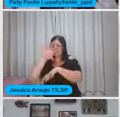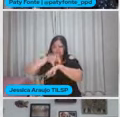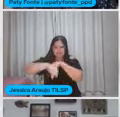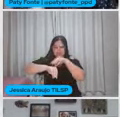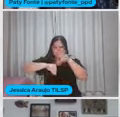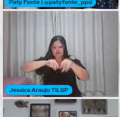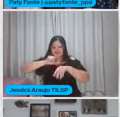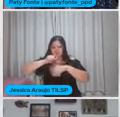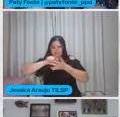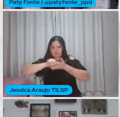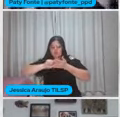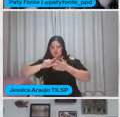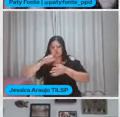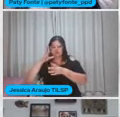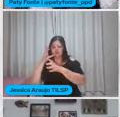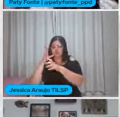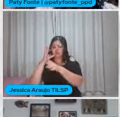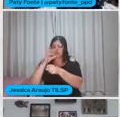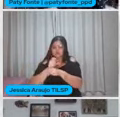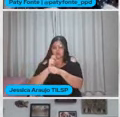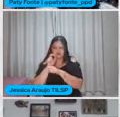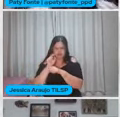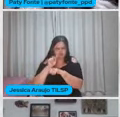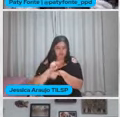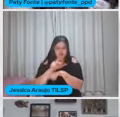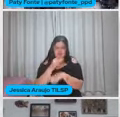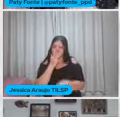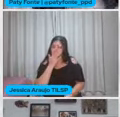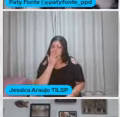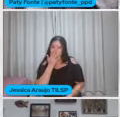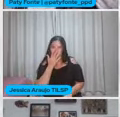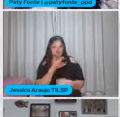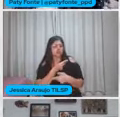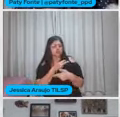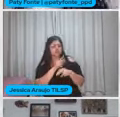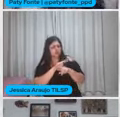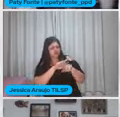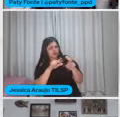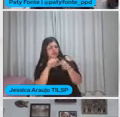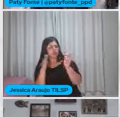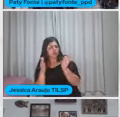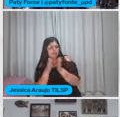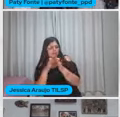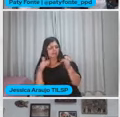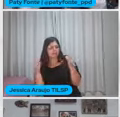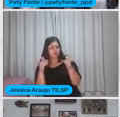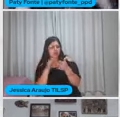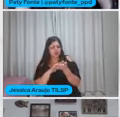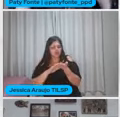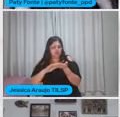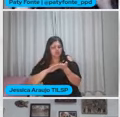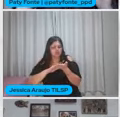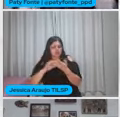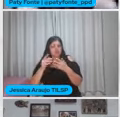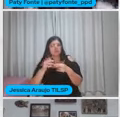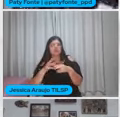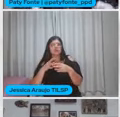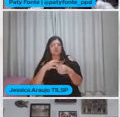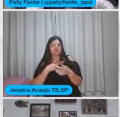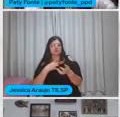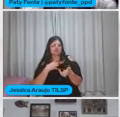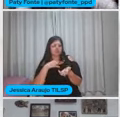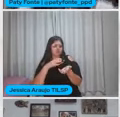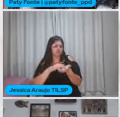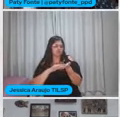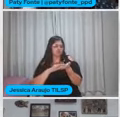contando E vendo as cores Diferenças de cores De tamanho De formato E sentindo a textura